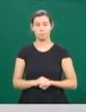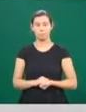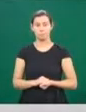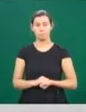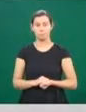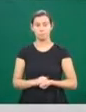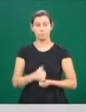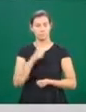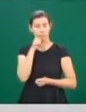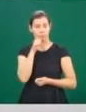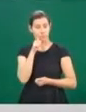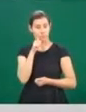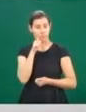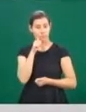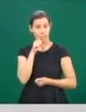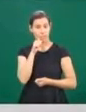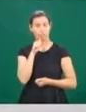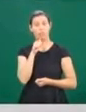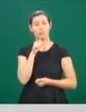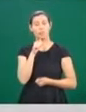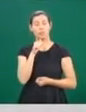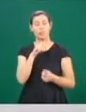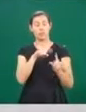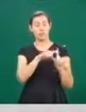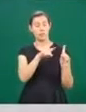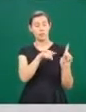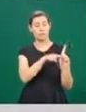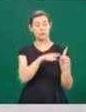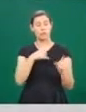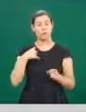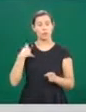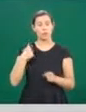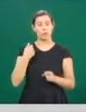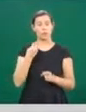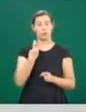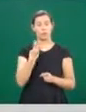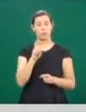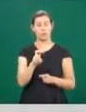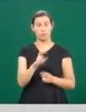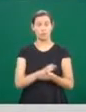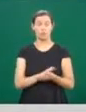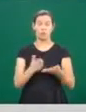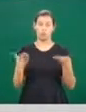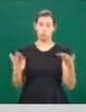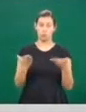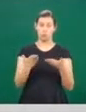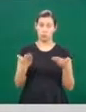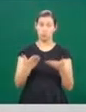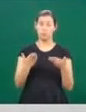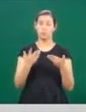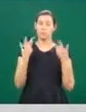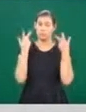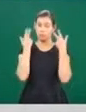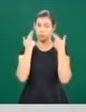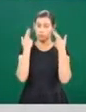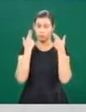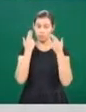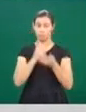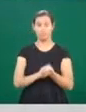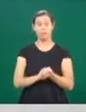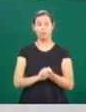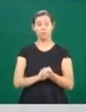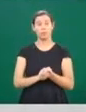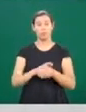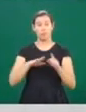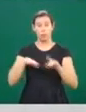Muitas mulheres têm adiado o sonho de ser mãe. Engravidar após os 35 anos, hoje é bem mais comum do que antes. Quase sempre em função